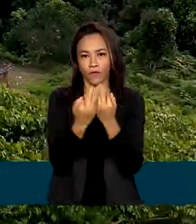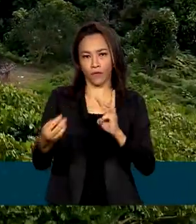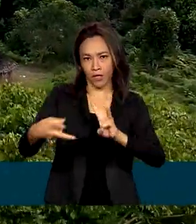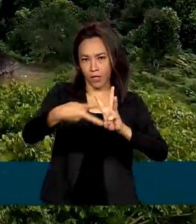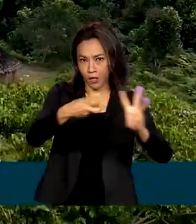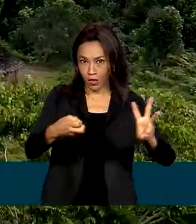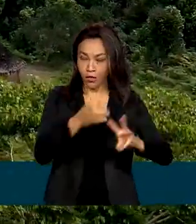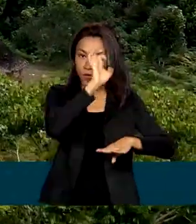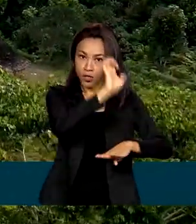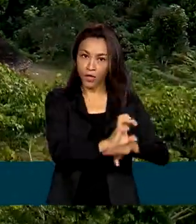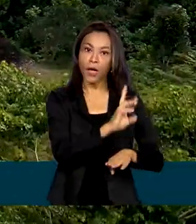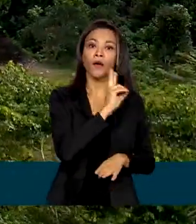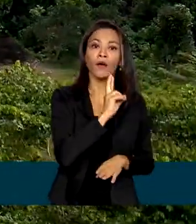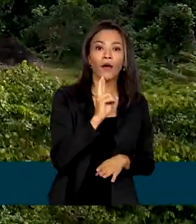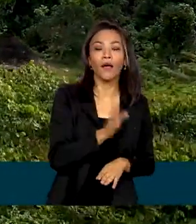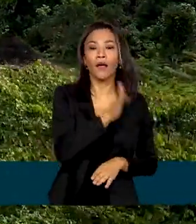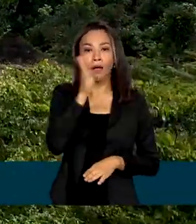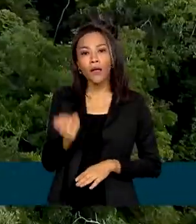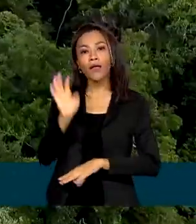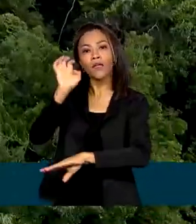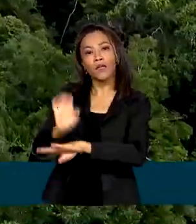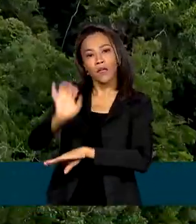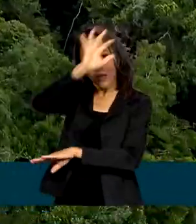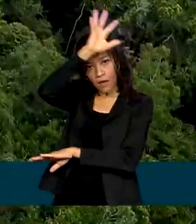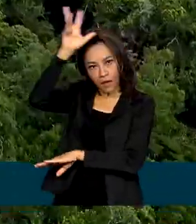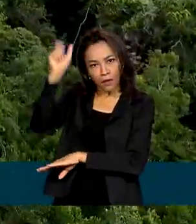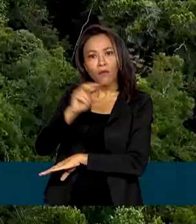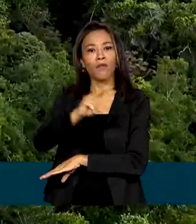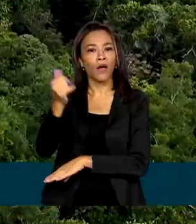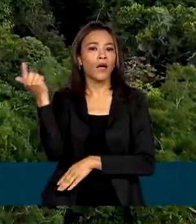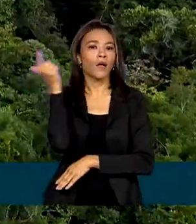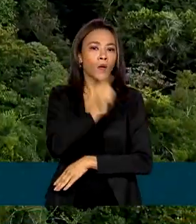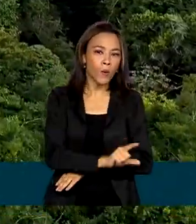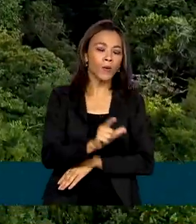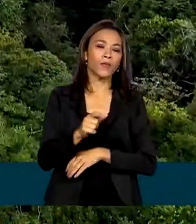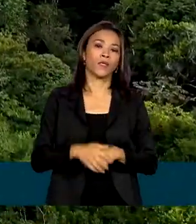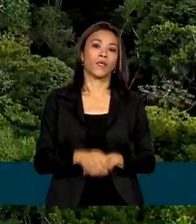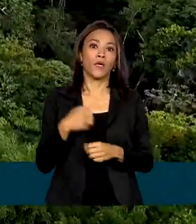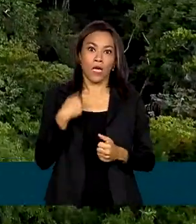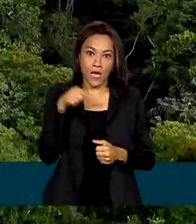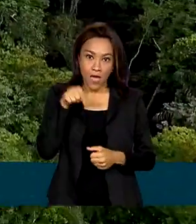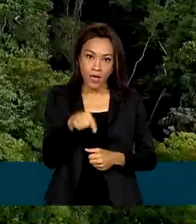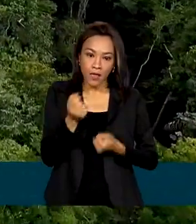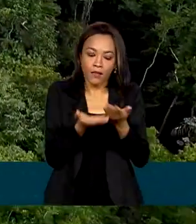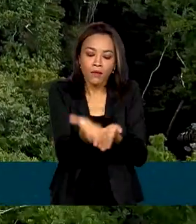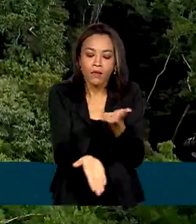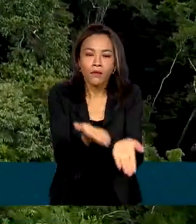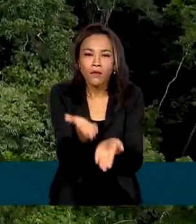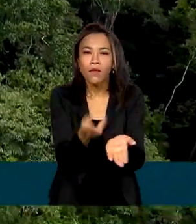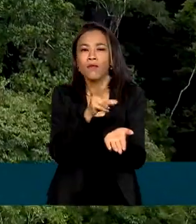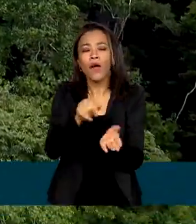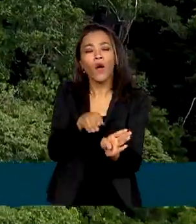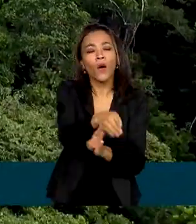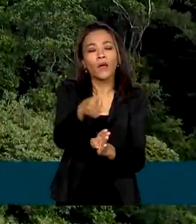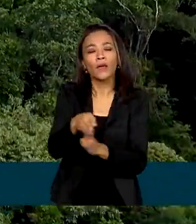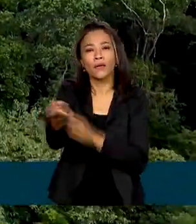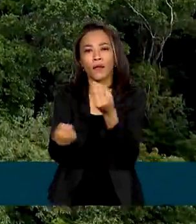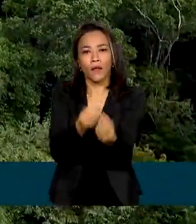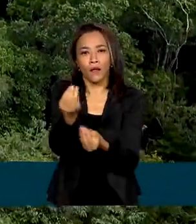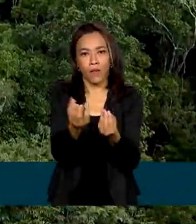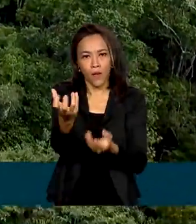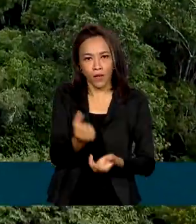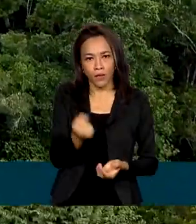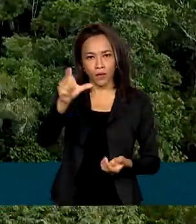e de Roraima serão beneficiadas. O atendimento especializado vai orientar sobre o recebimento do Bolsa